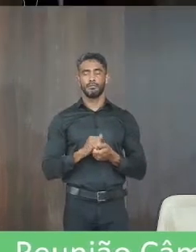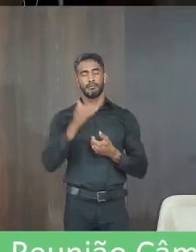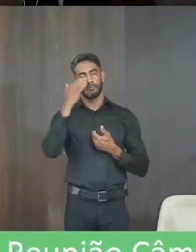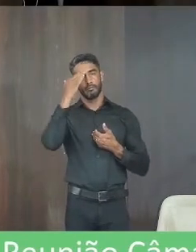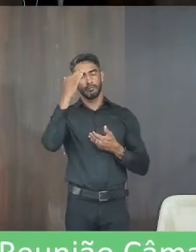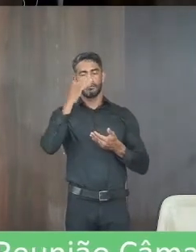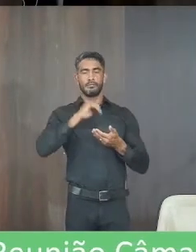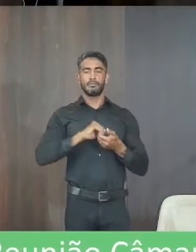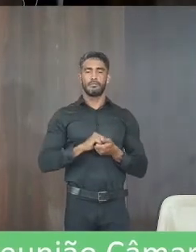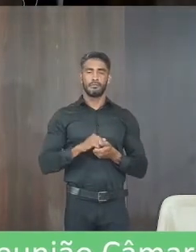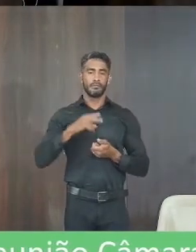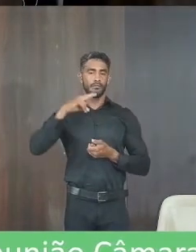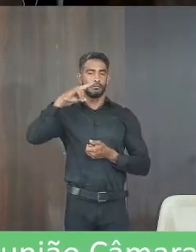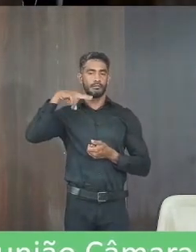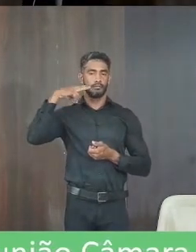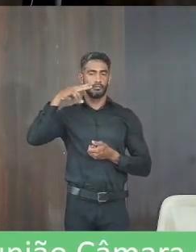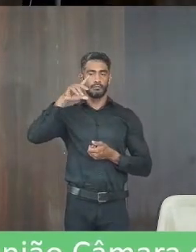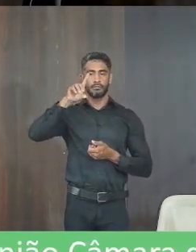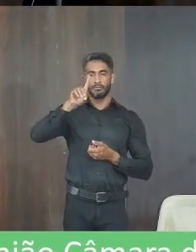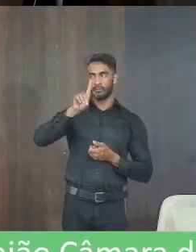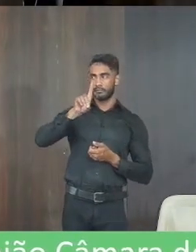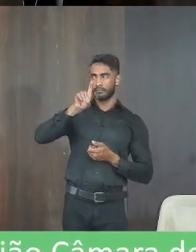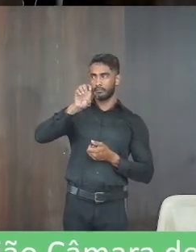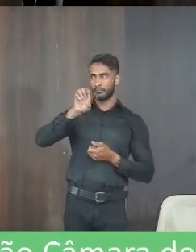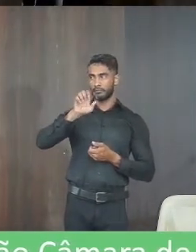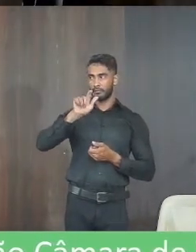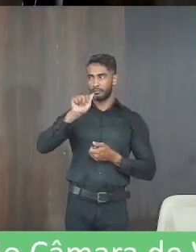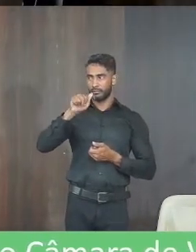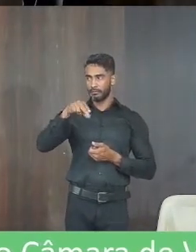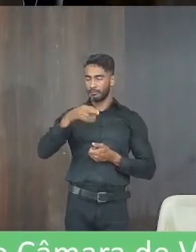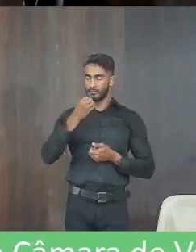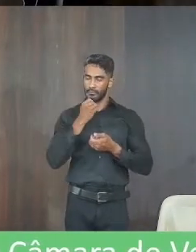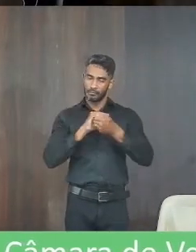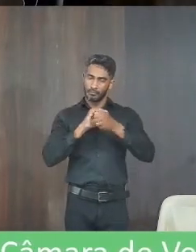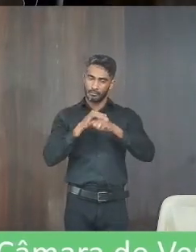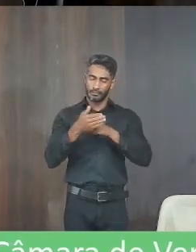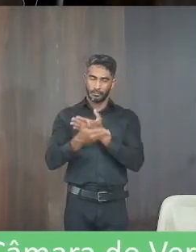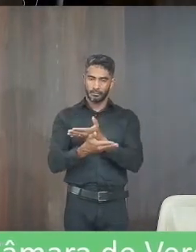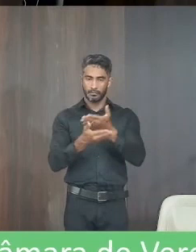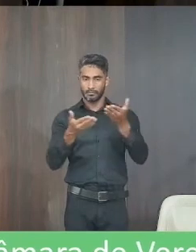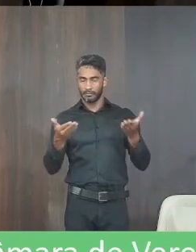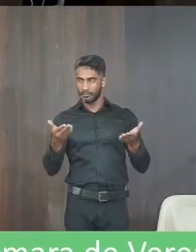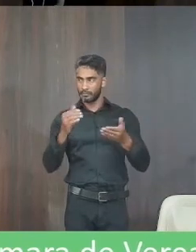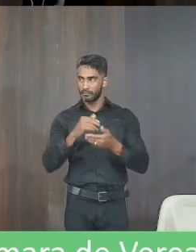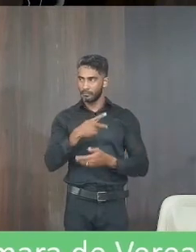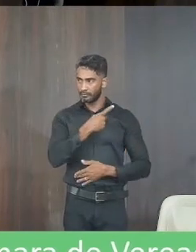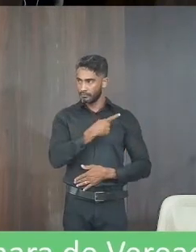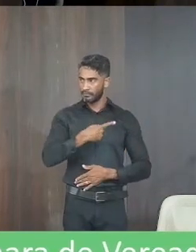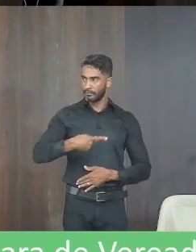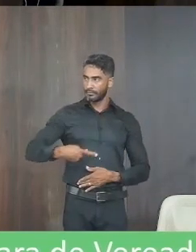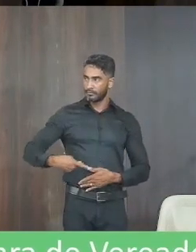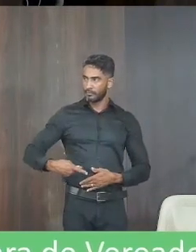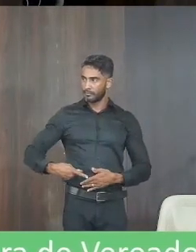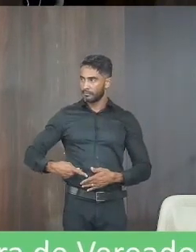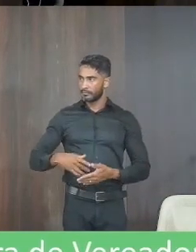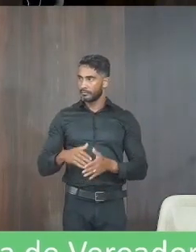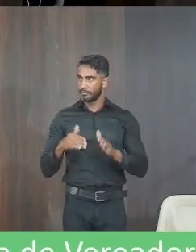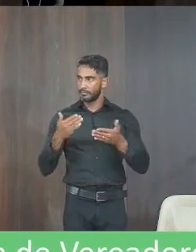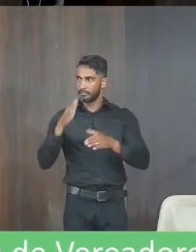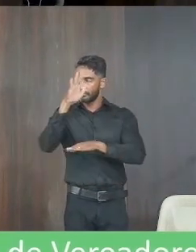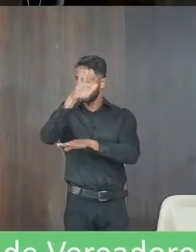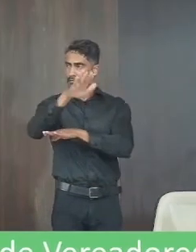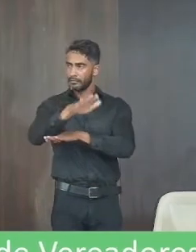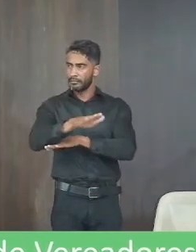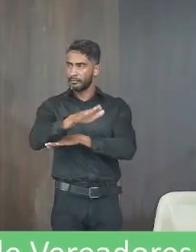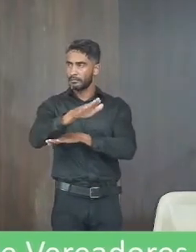agradeço obrigado vereador Derlan tem essa palavra boa noite presidente boa noite a todos presidente agora à tarde